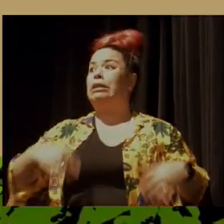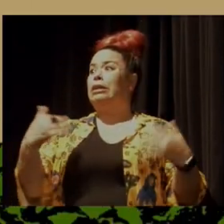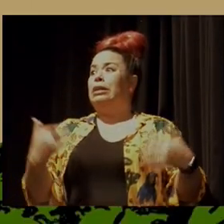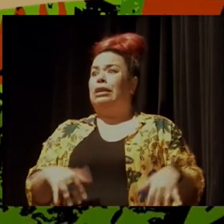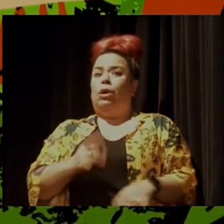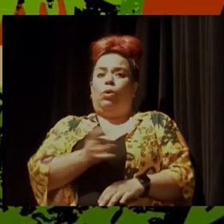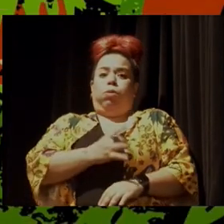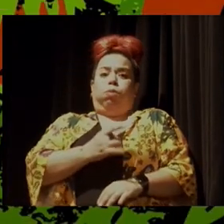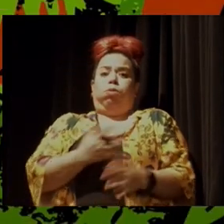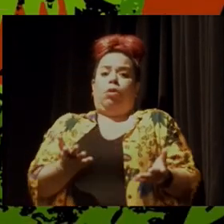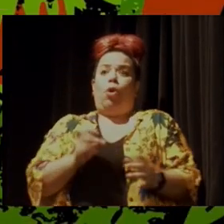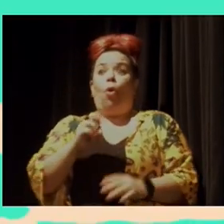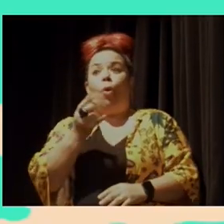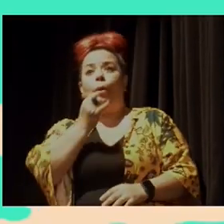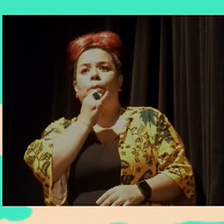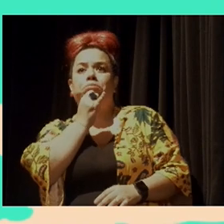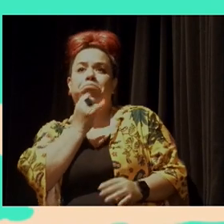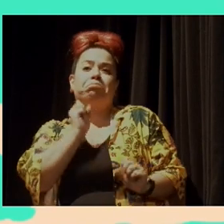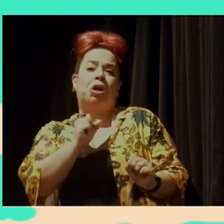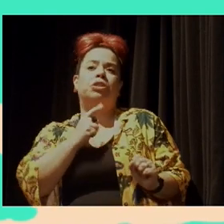ou pode ser outro.